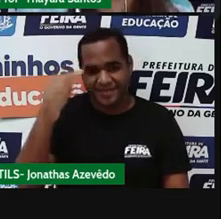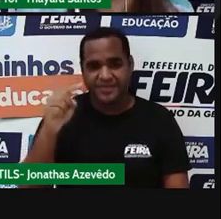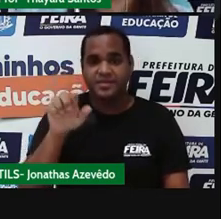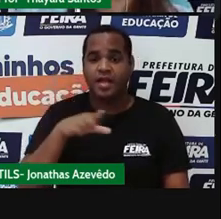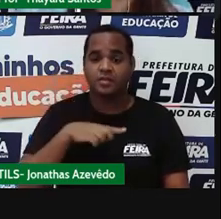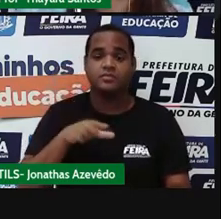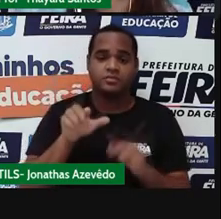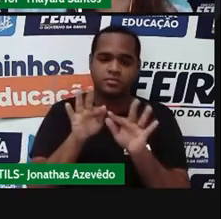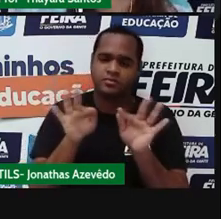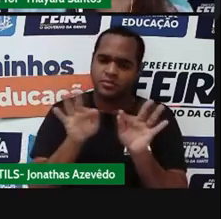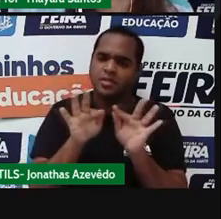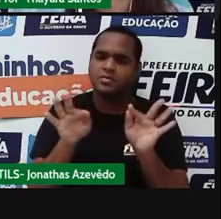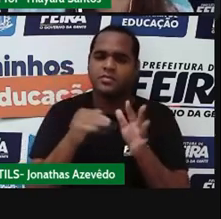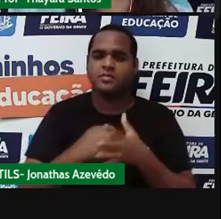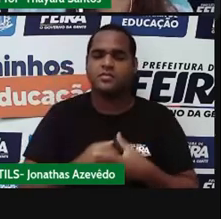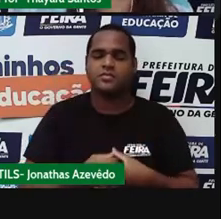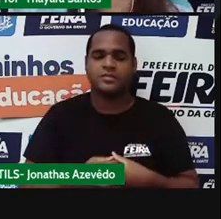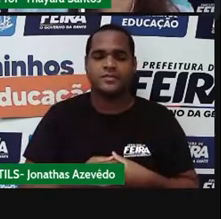simples.